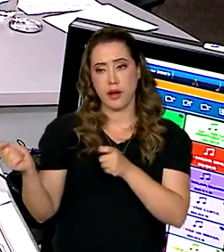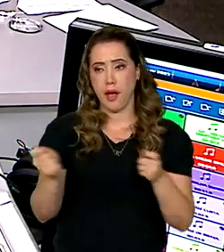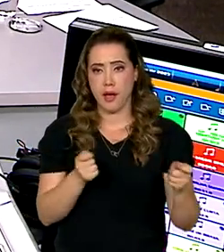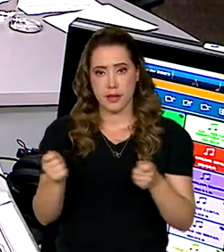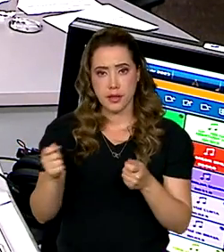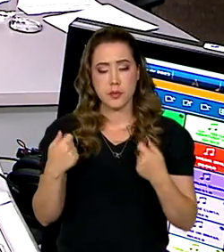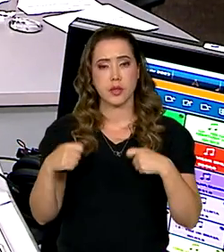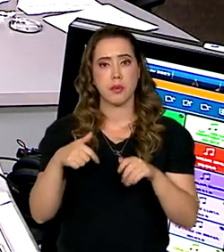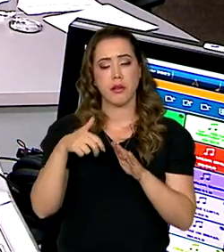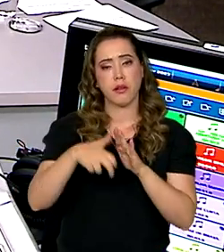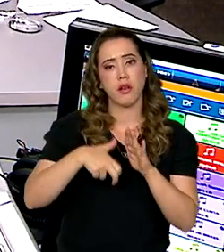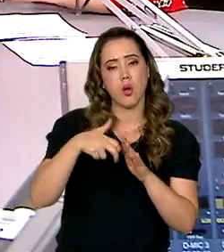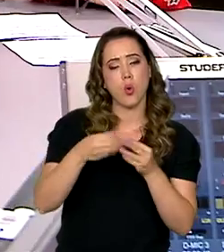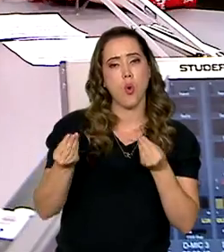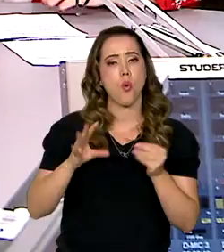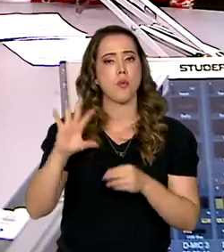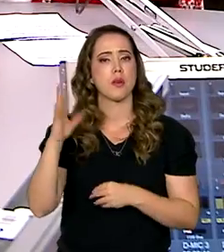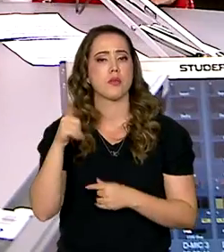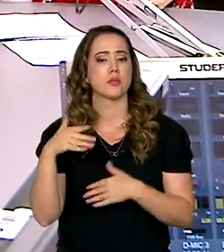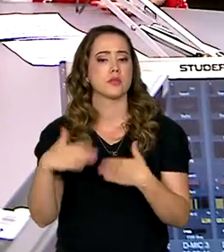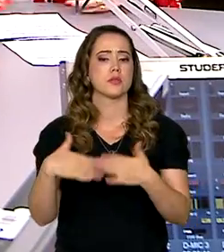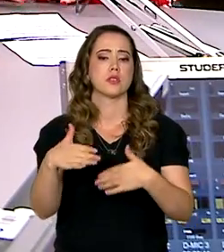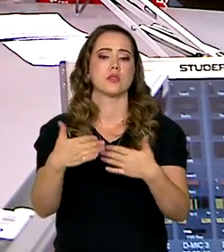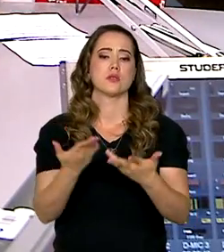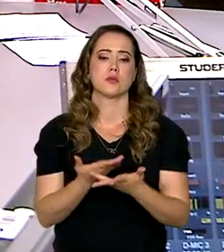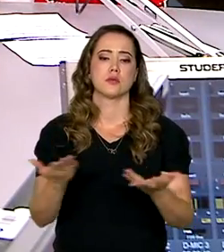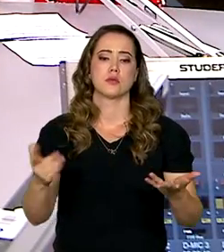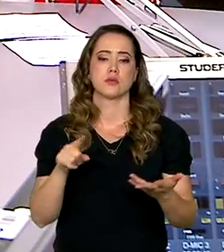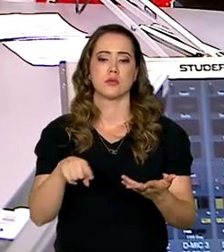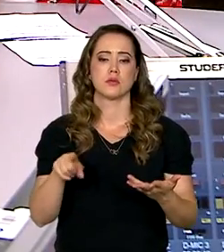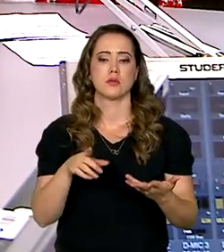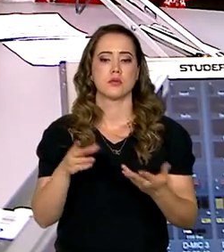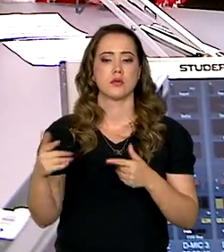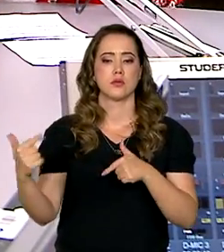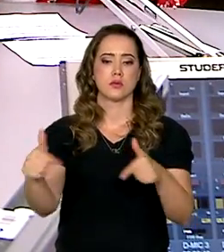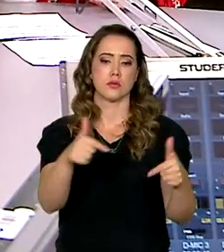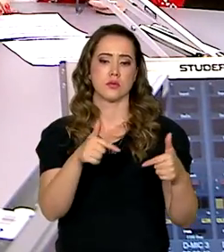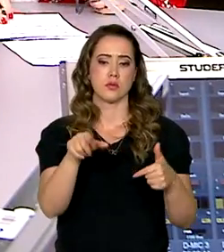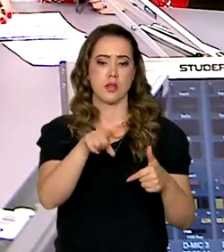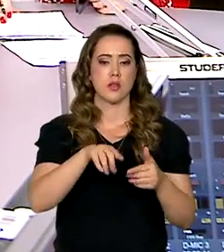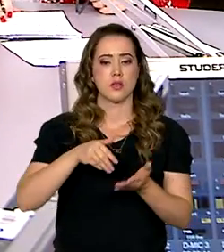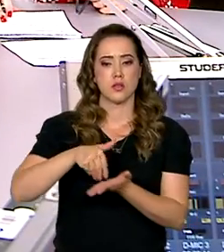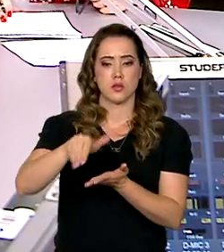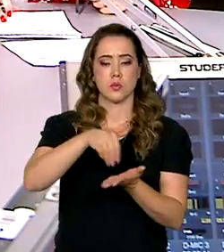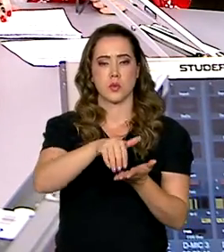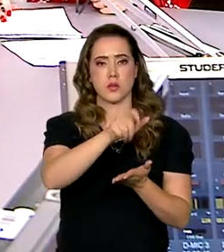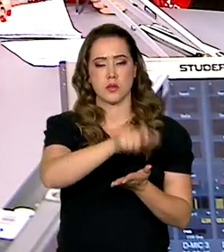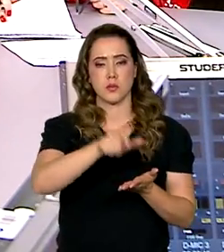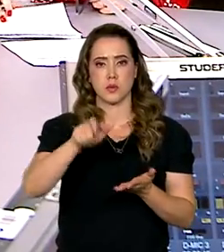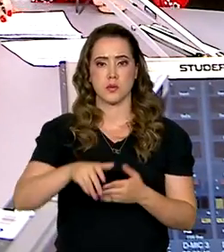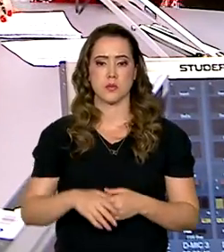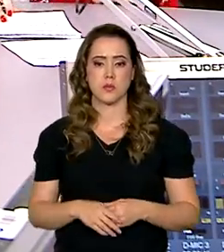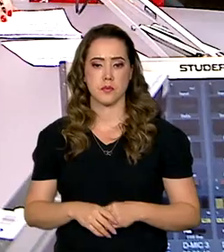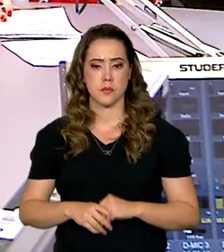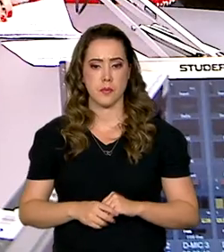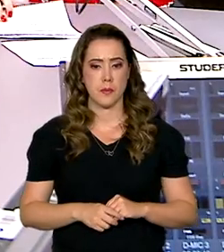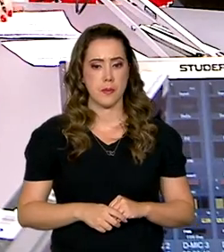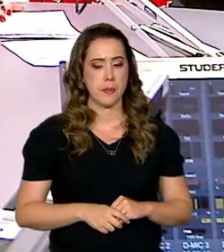também exige maquinário. Como é que está sendo feito esse processo, esse trabalho todo de retirada? É,